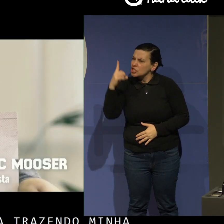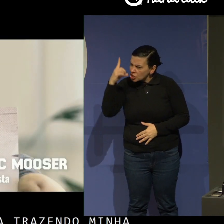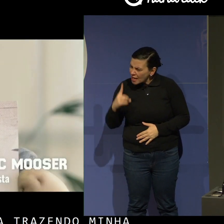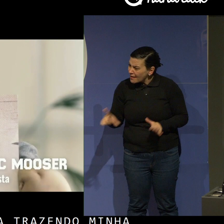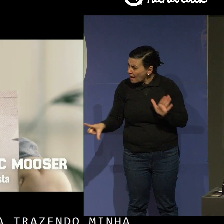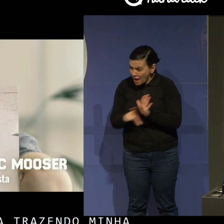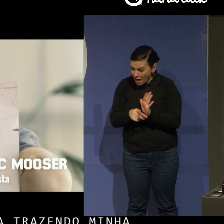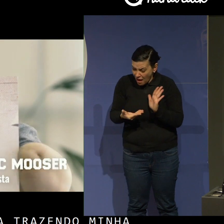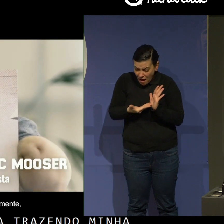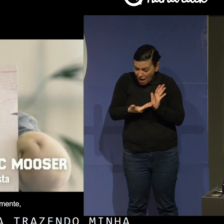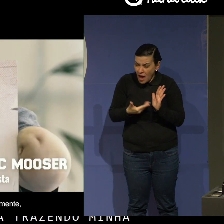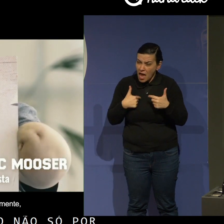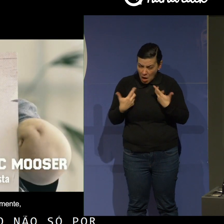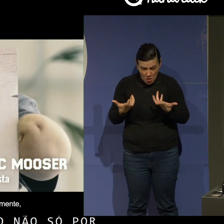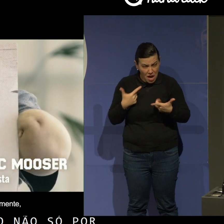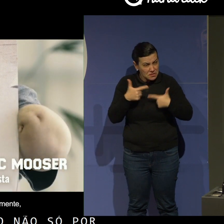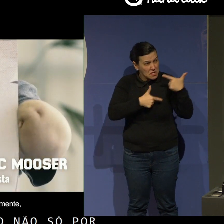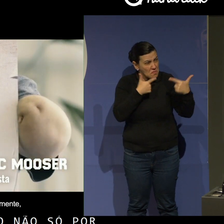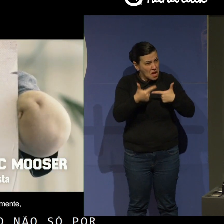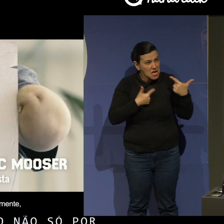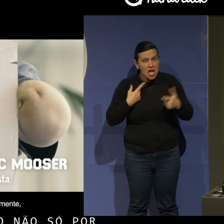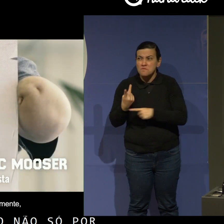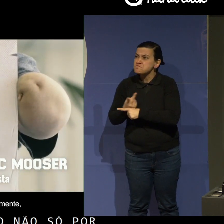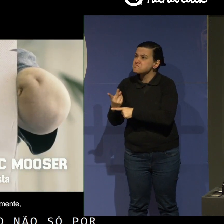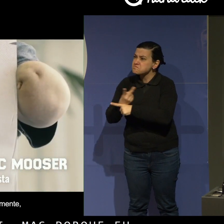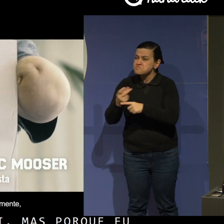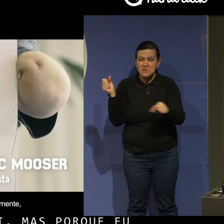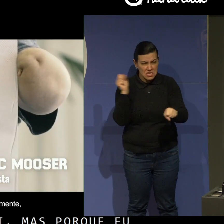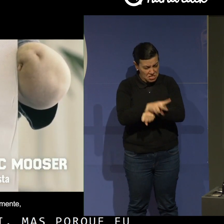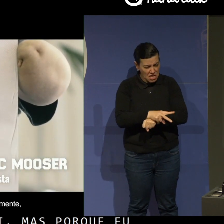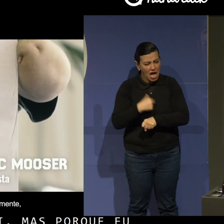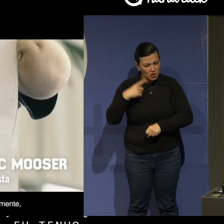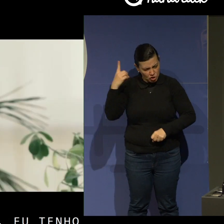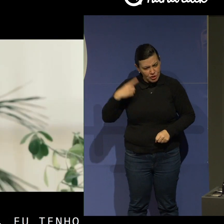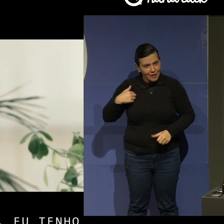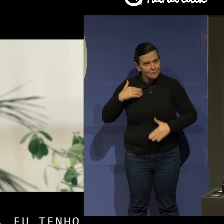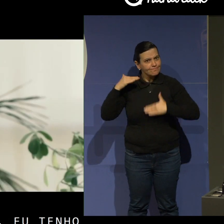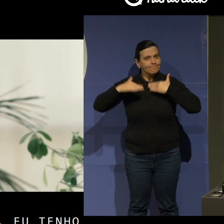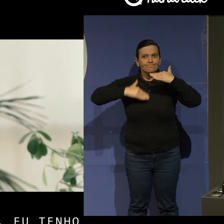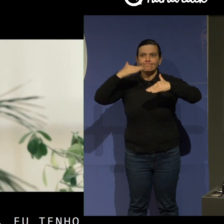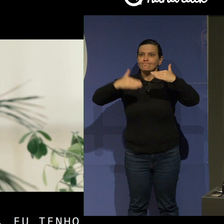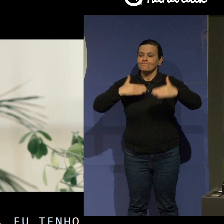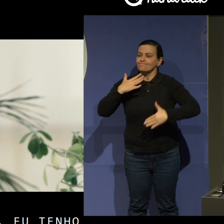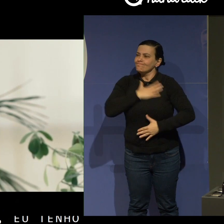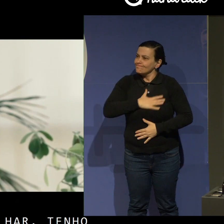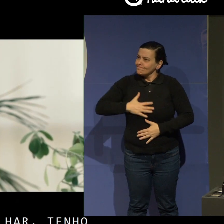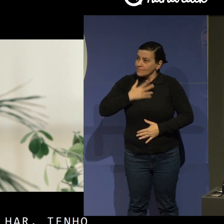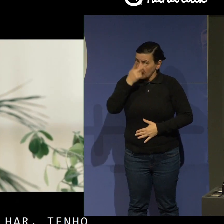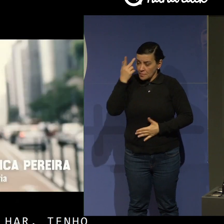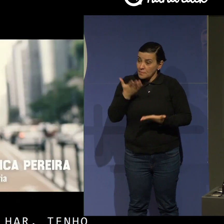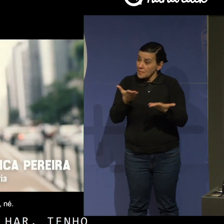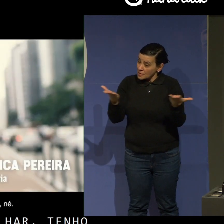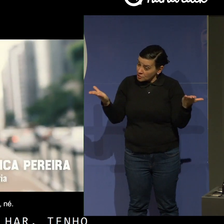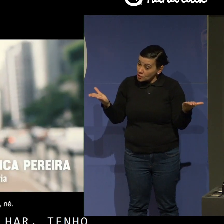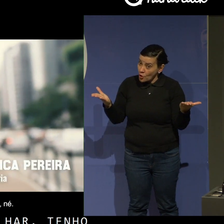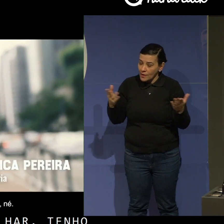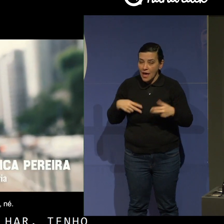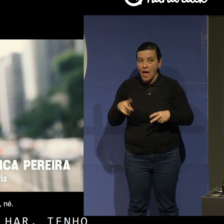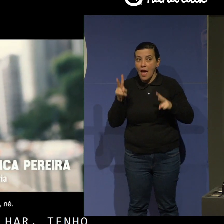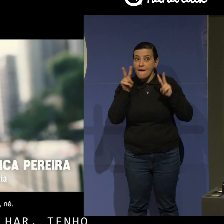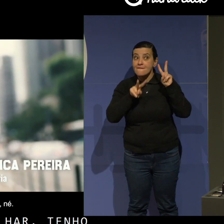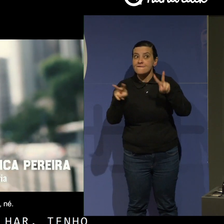porque eu quero trabalhar, eu tenho direito a trabalhar, tenho direito a me realizar profissionalmente, faz com que as pessoas vejam isso de uma outra forma. O